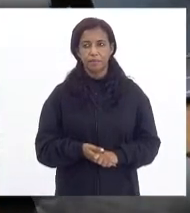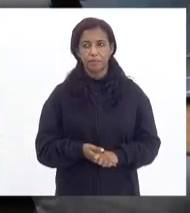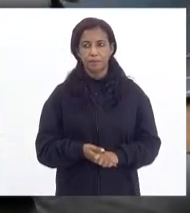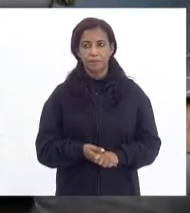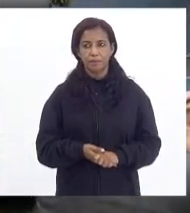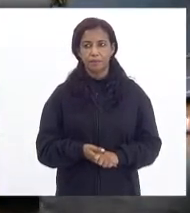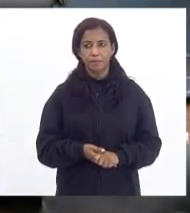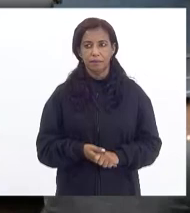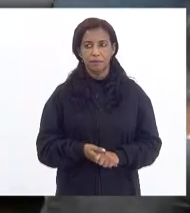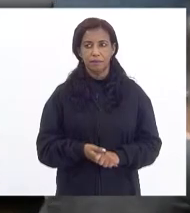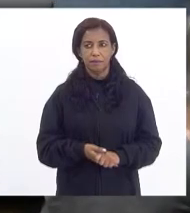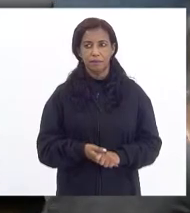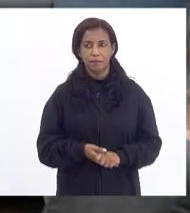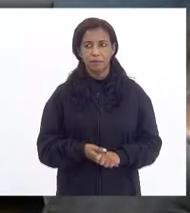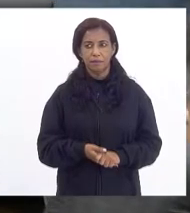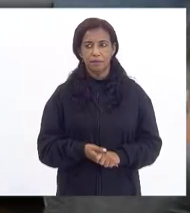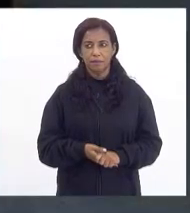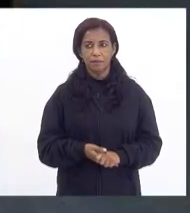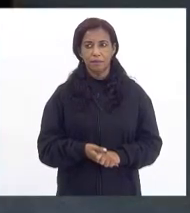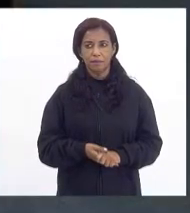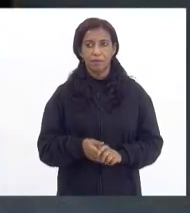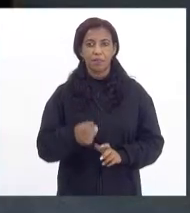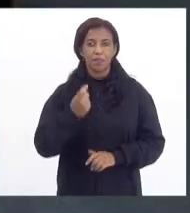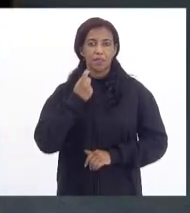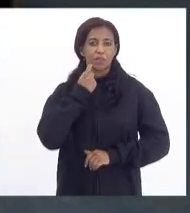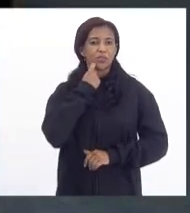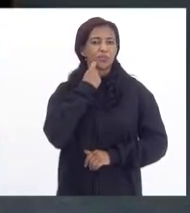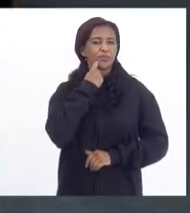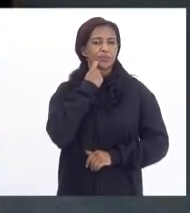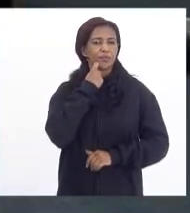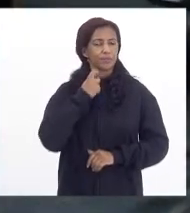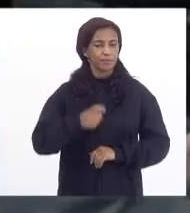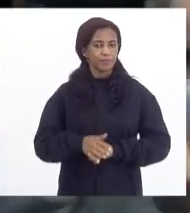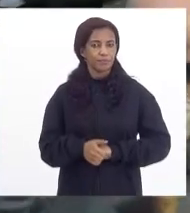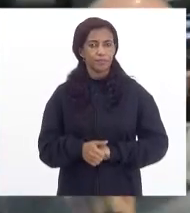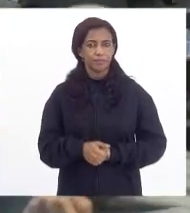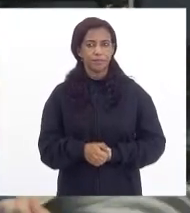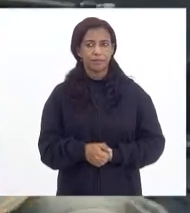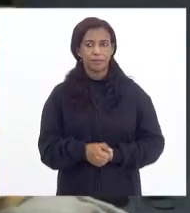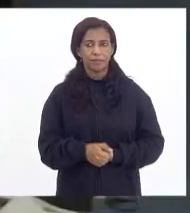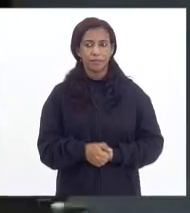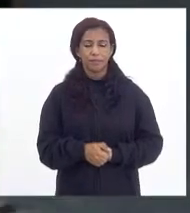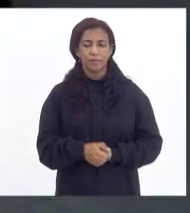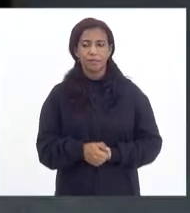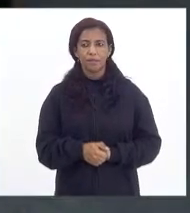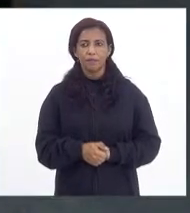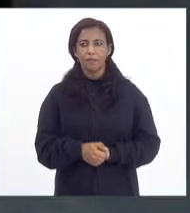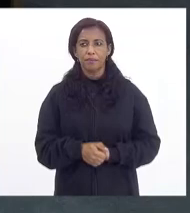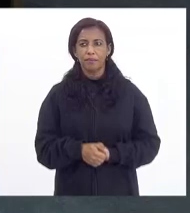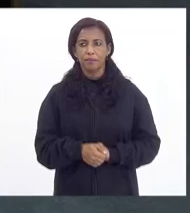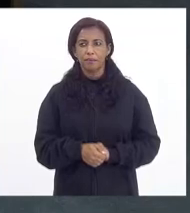O presidente publica a pauta na sexta-feira. Sexta-feira.